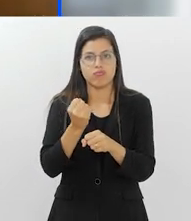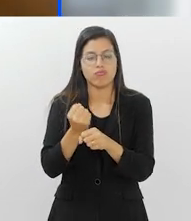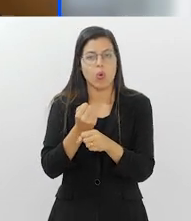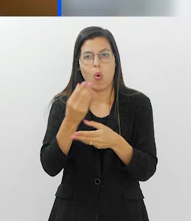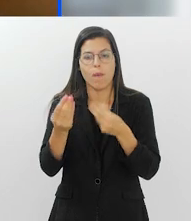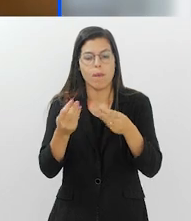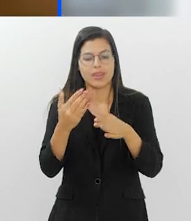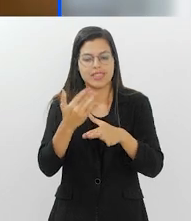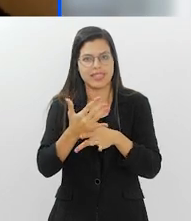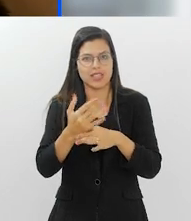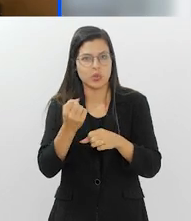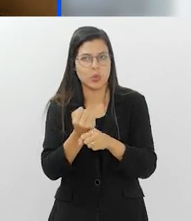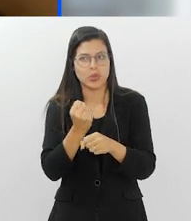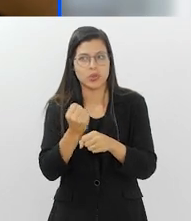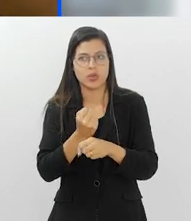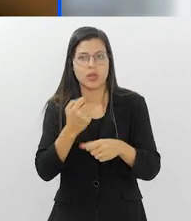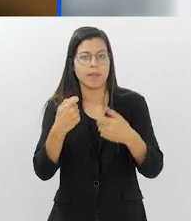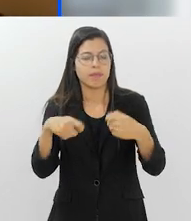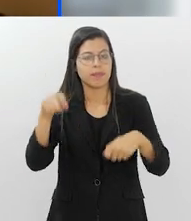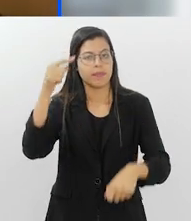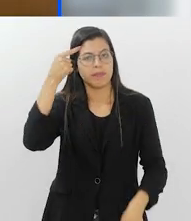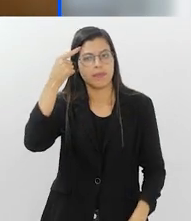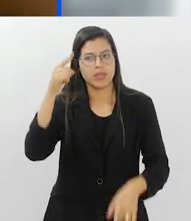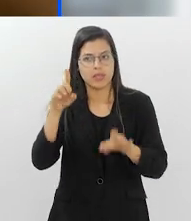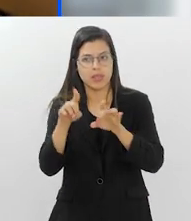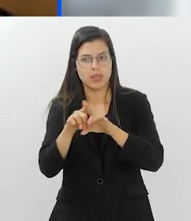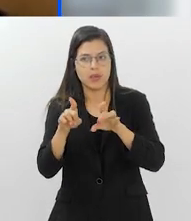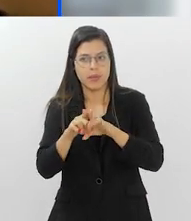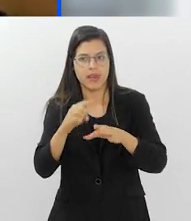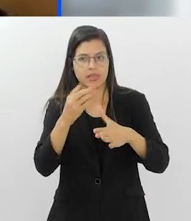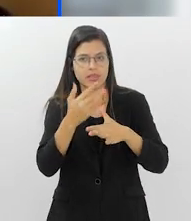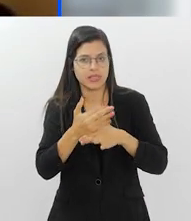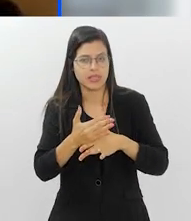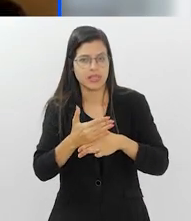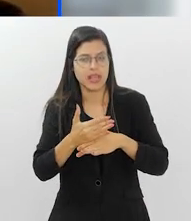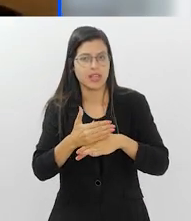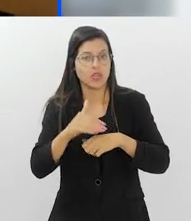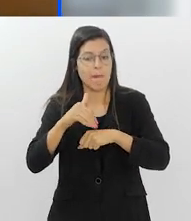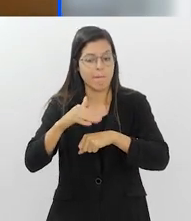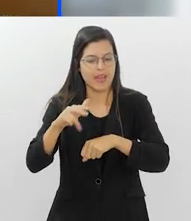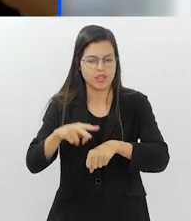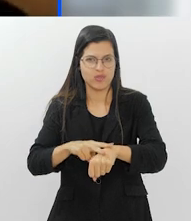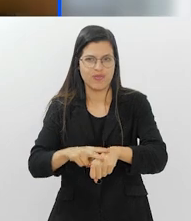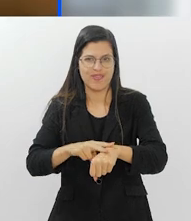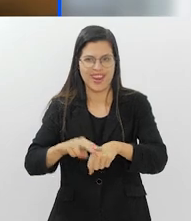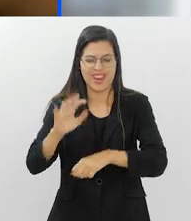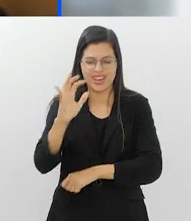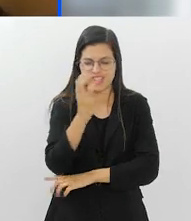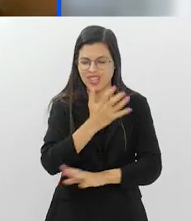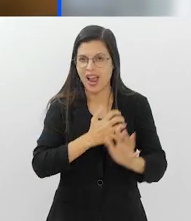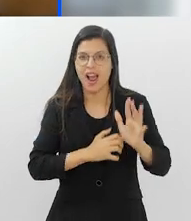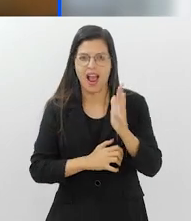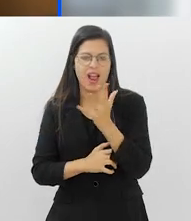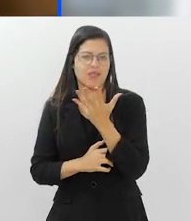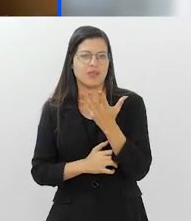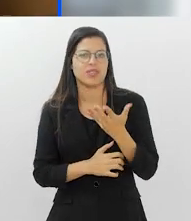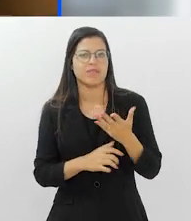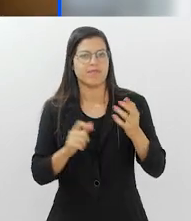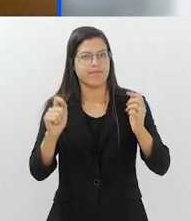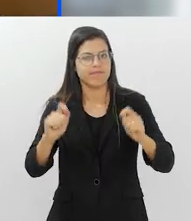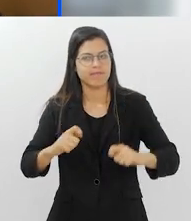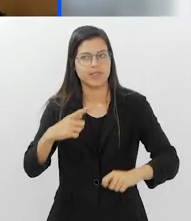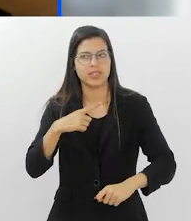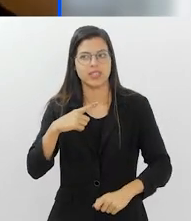das nossas cidades, né? A gente também precisa pensar numa cidade mais verde, né? Que a gente possa